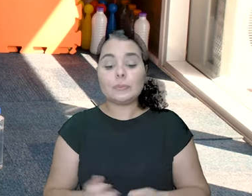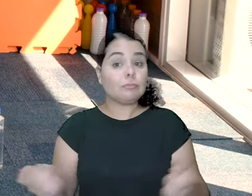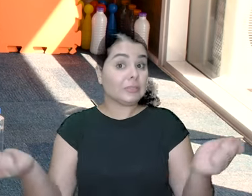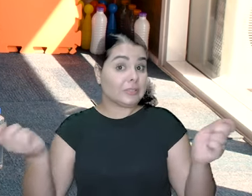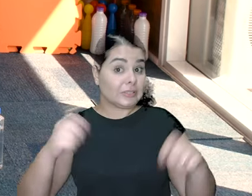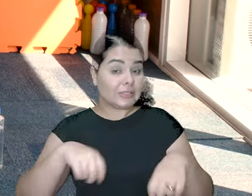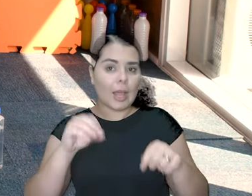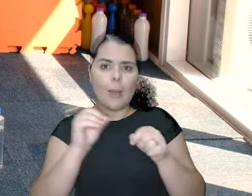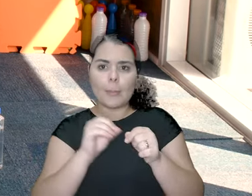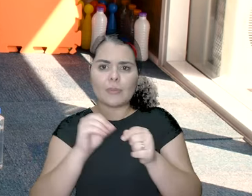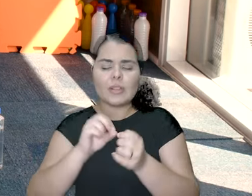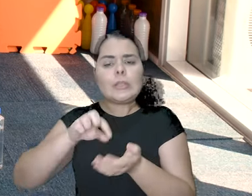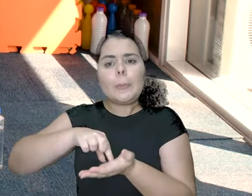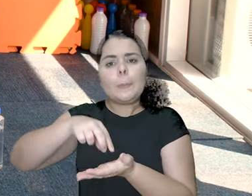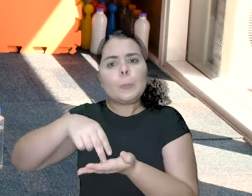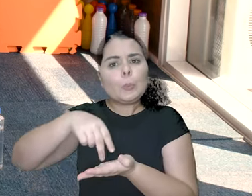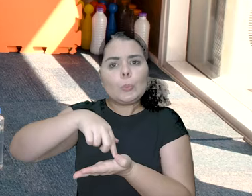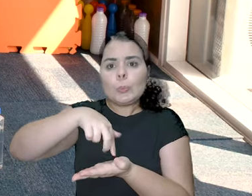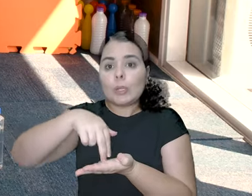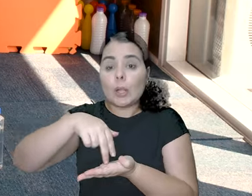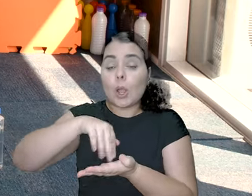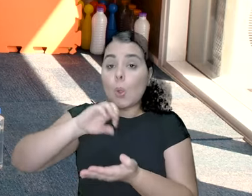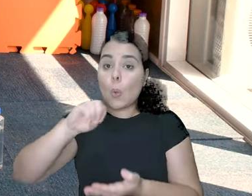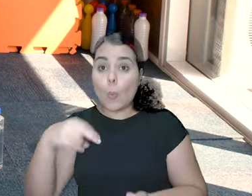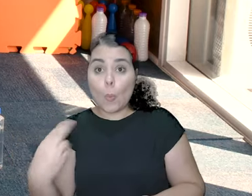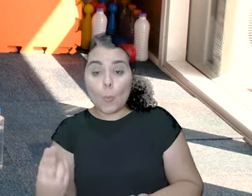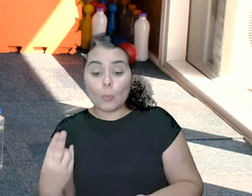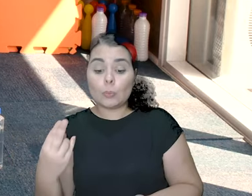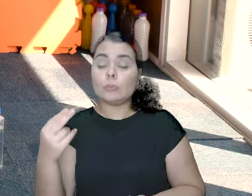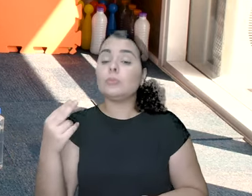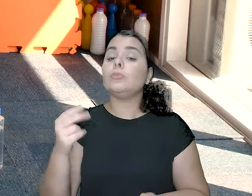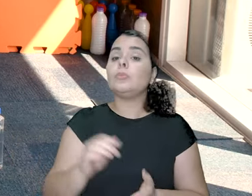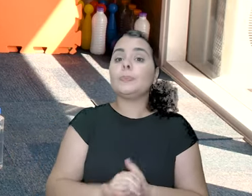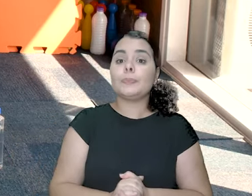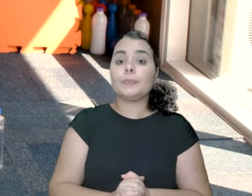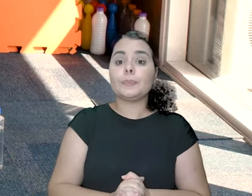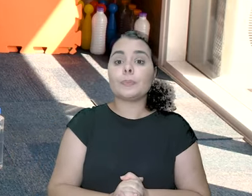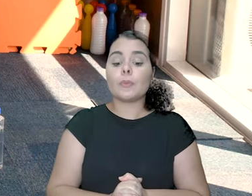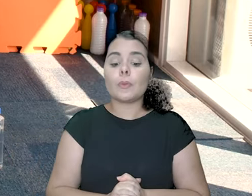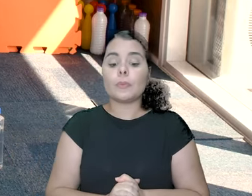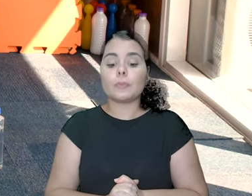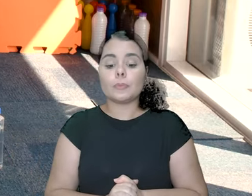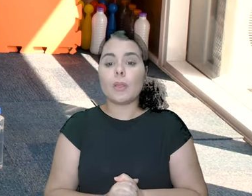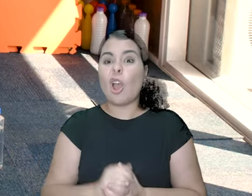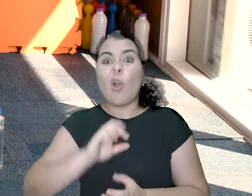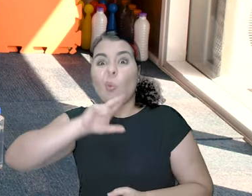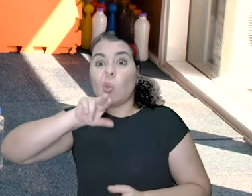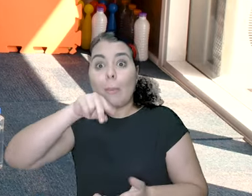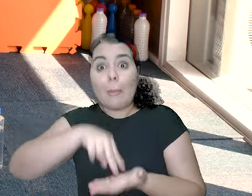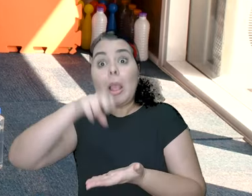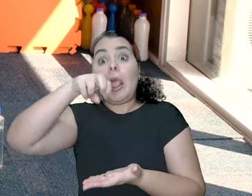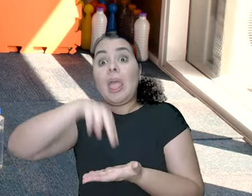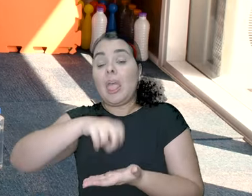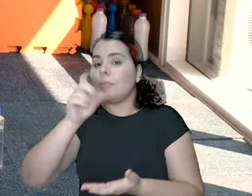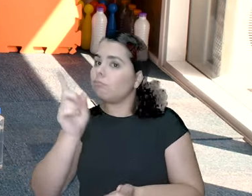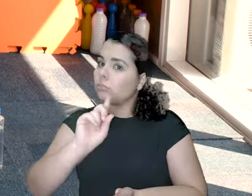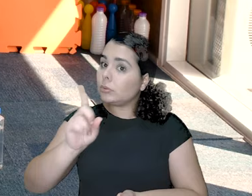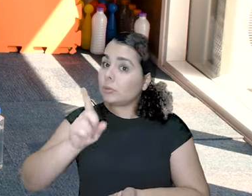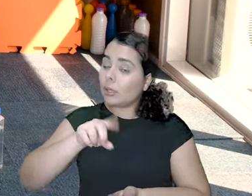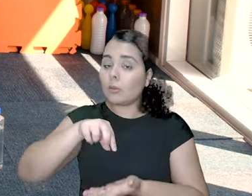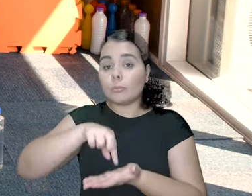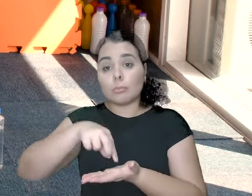fazer saltitos, como eu estou fazendo nesse momento. Não é para pular, tá, pessoal? Ó,